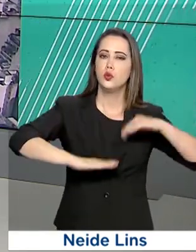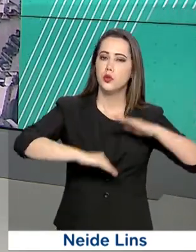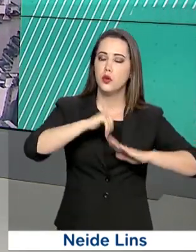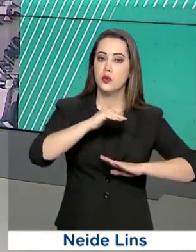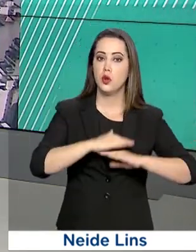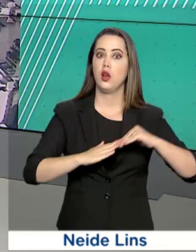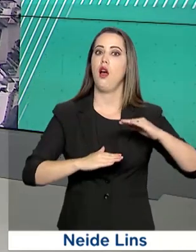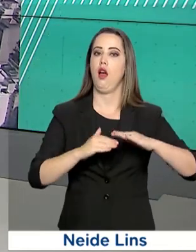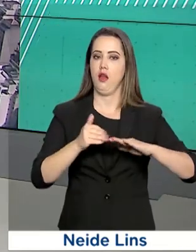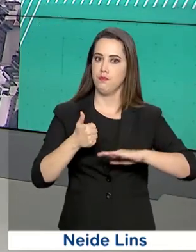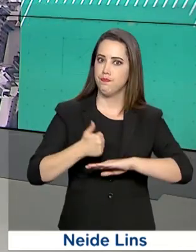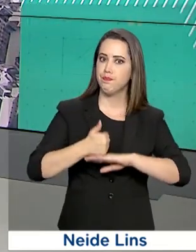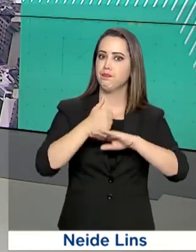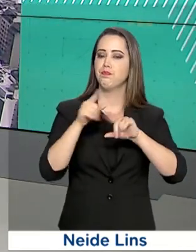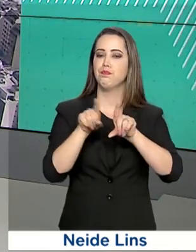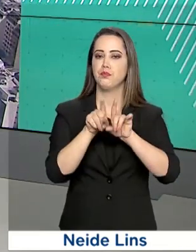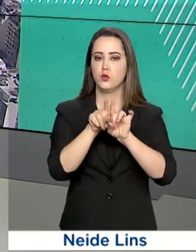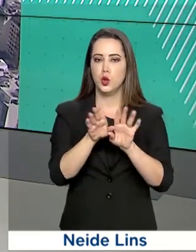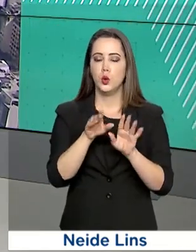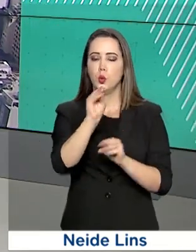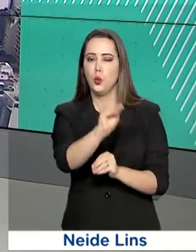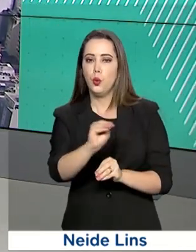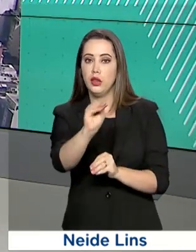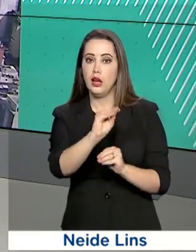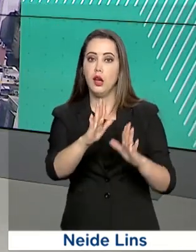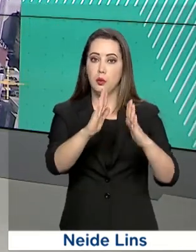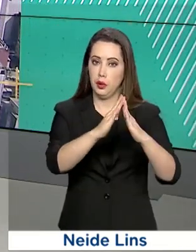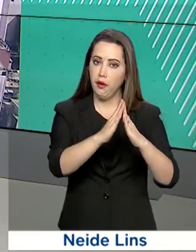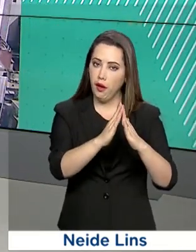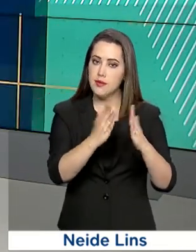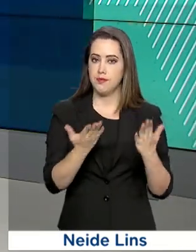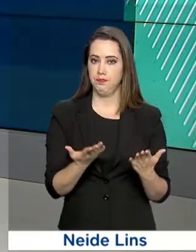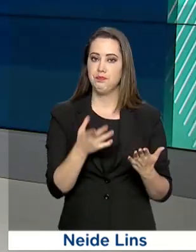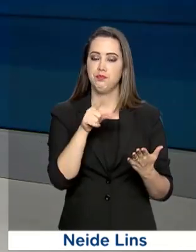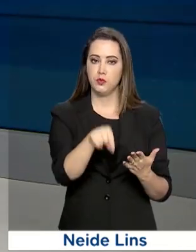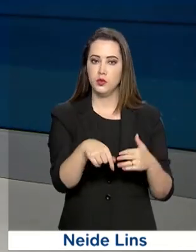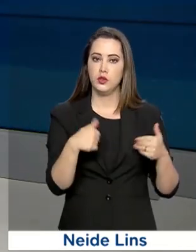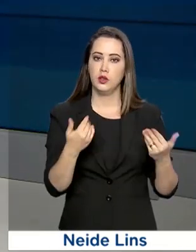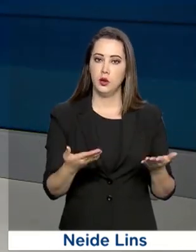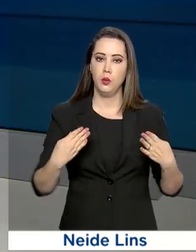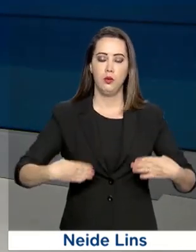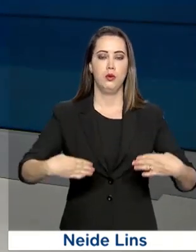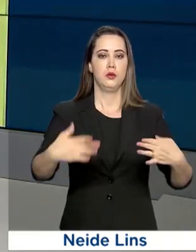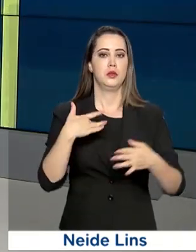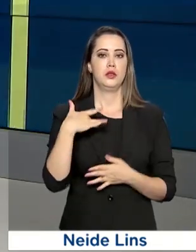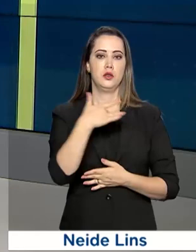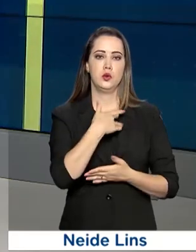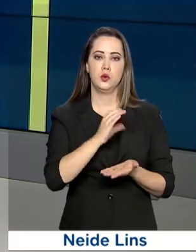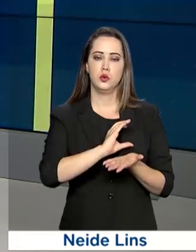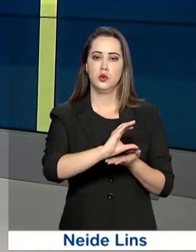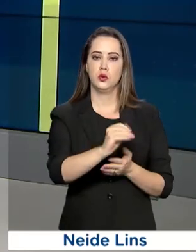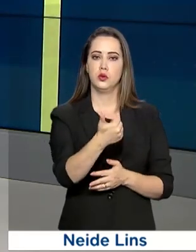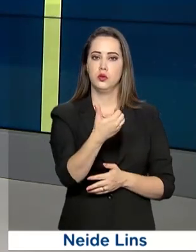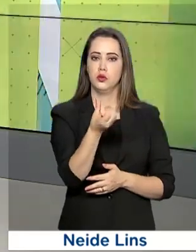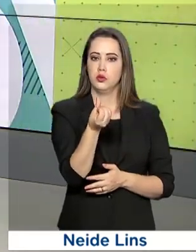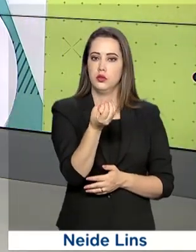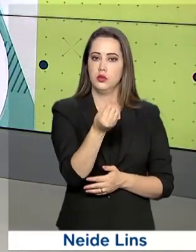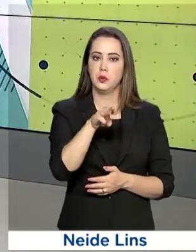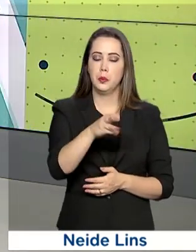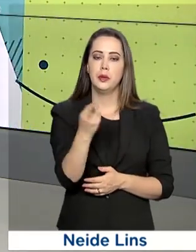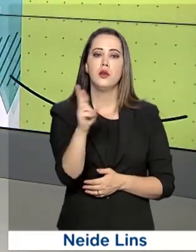especializados no tratamento domiciliar. Para isso, o Ministério da Saúde vai repassar mais de R 160 milhões